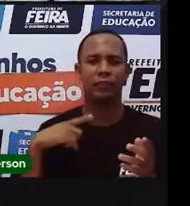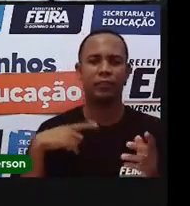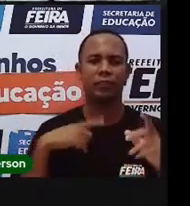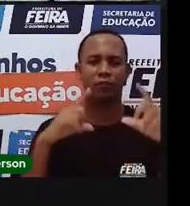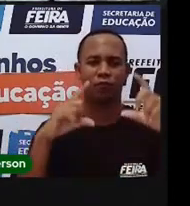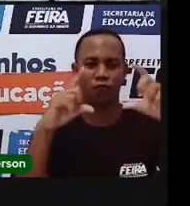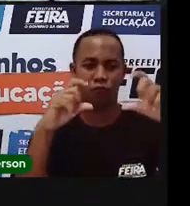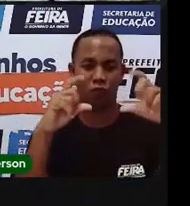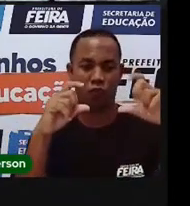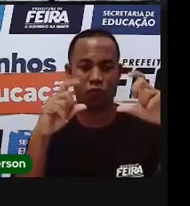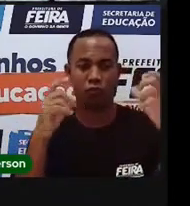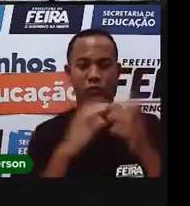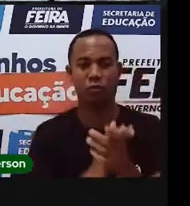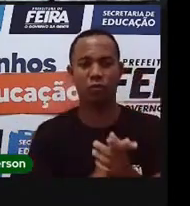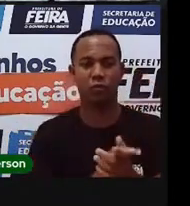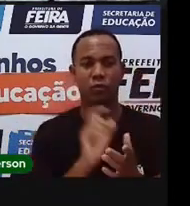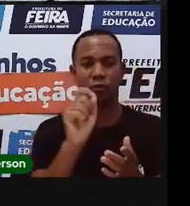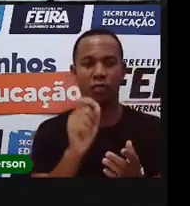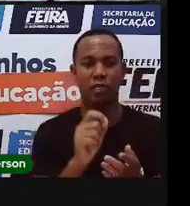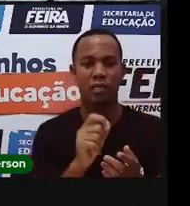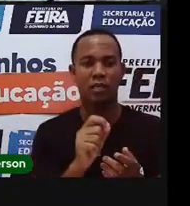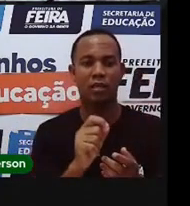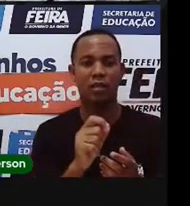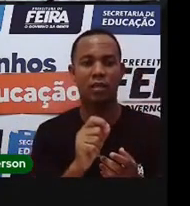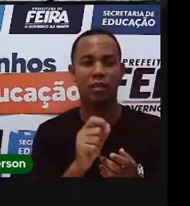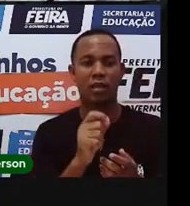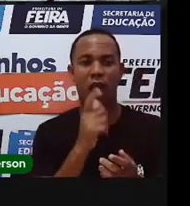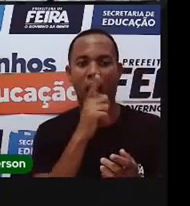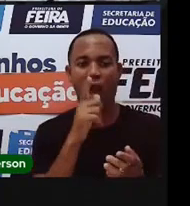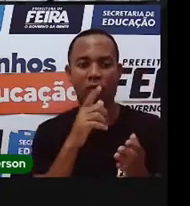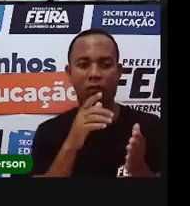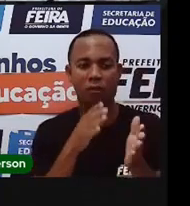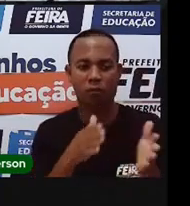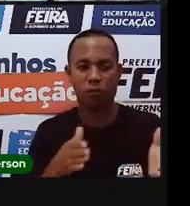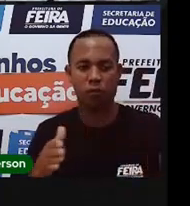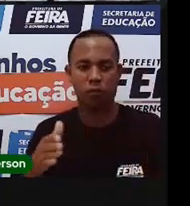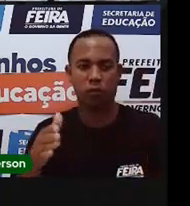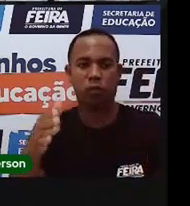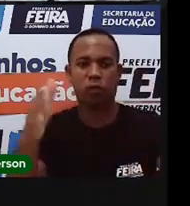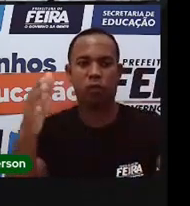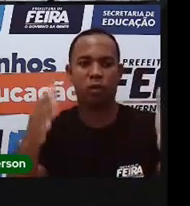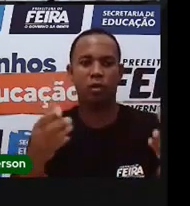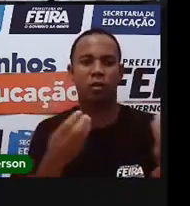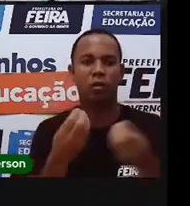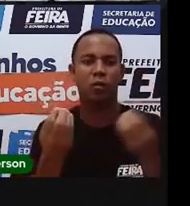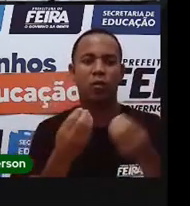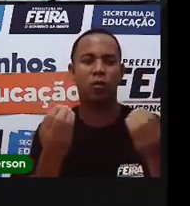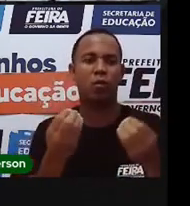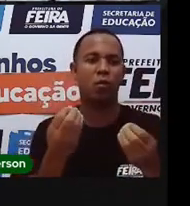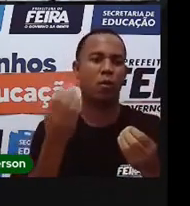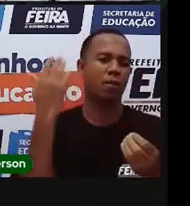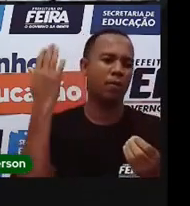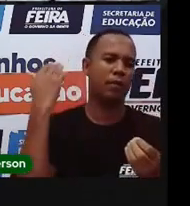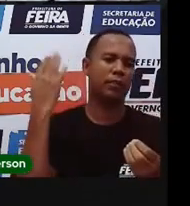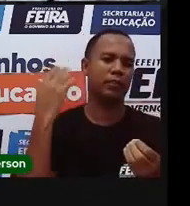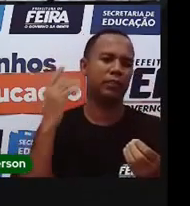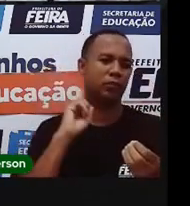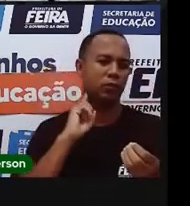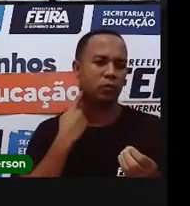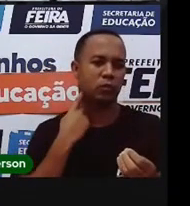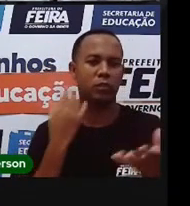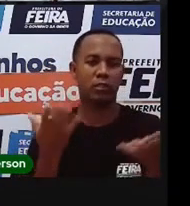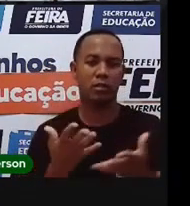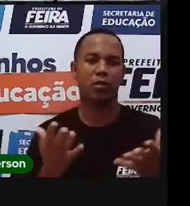da Lagoa Grande, né? Muito bonita, vista de cima. Ela foi revitalizada aí recentemente. O